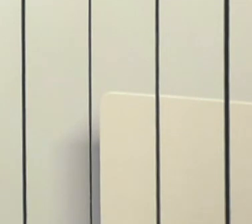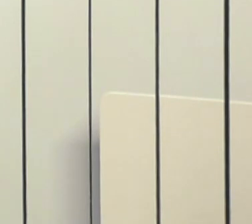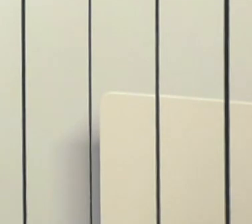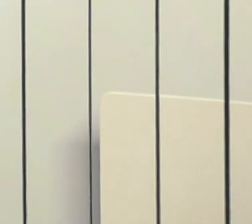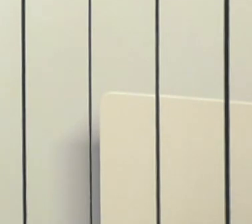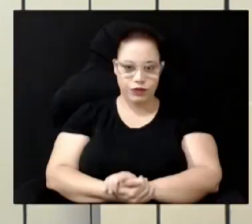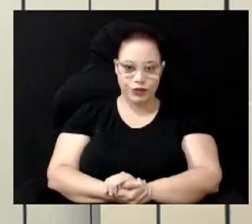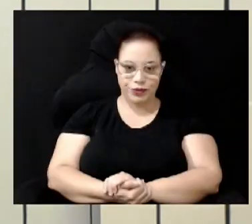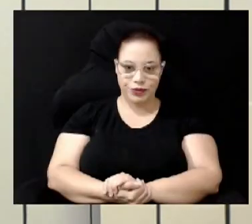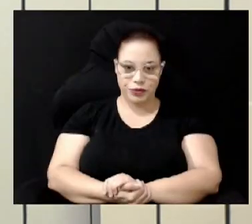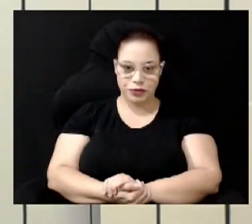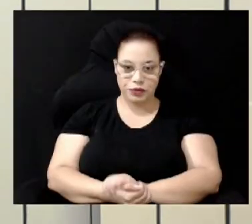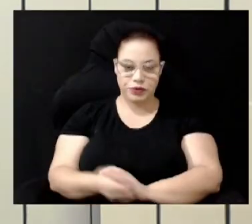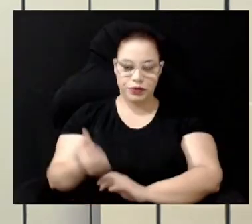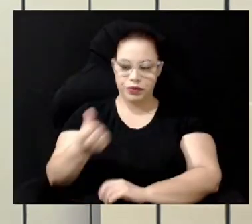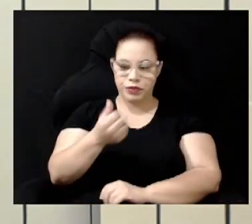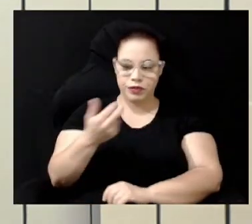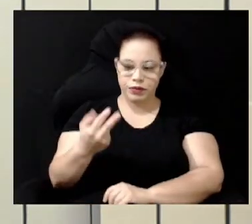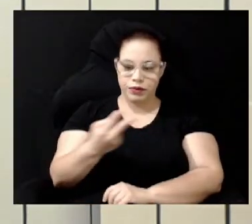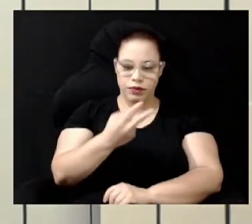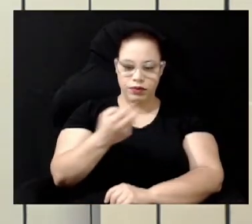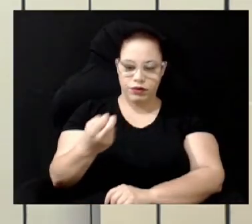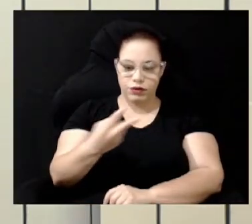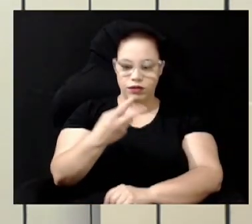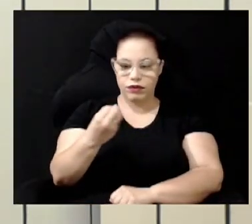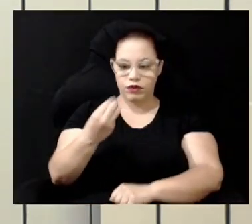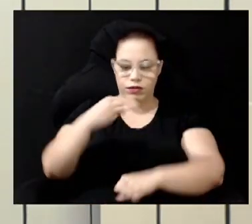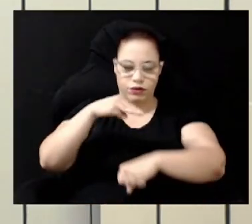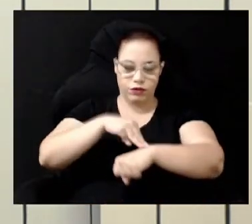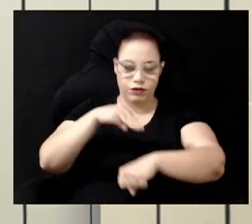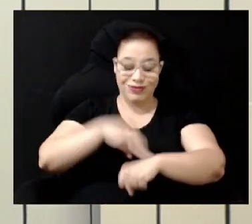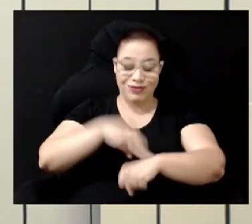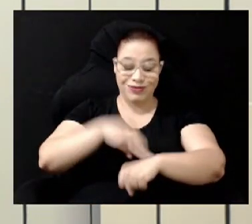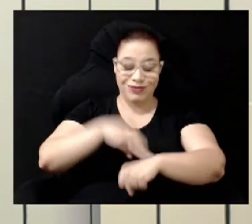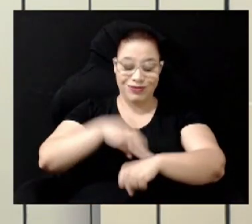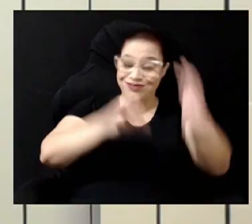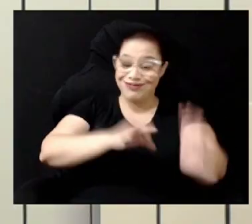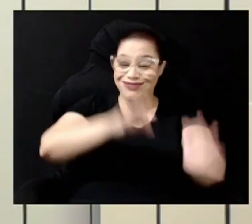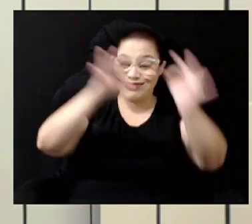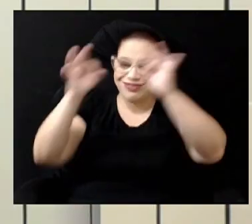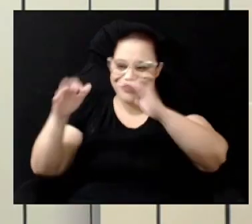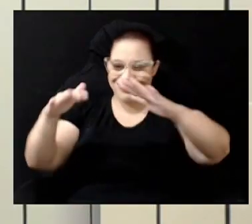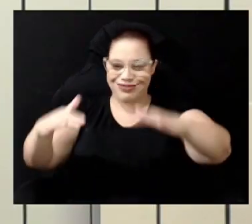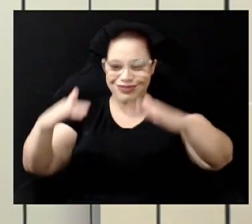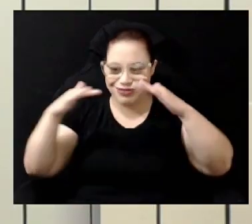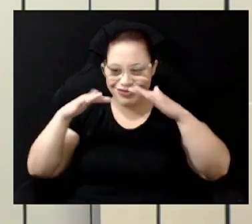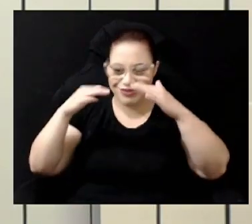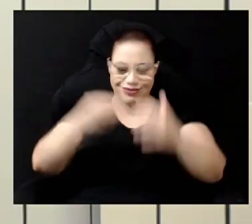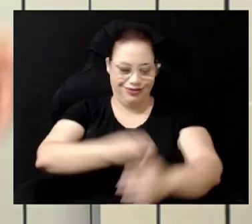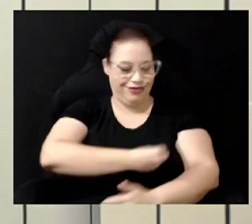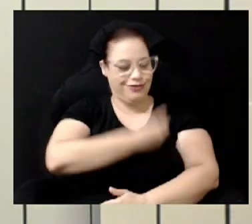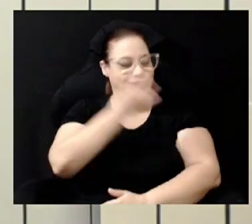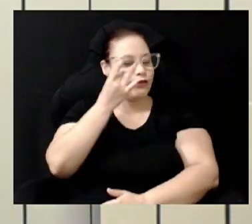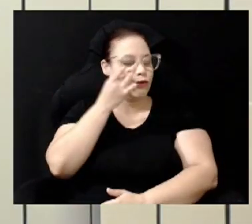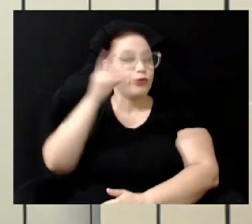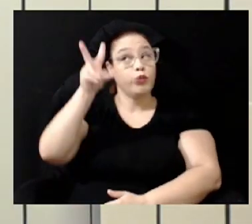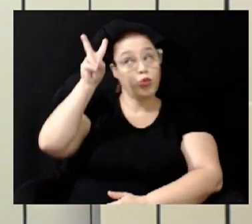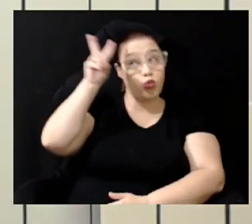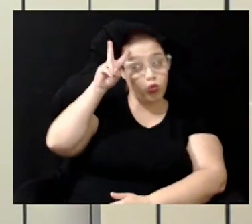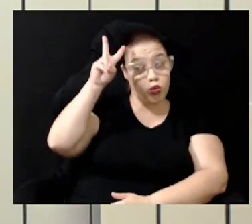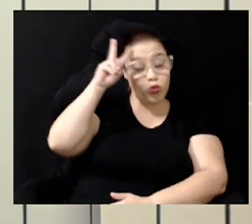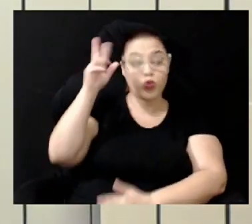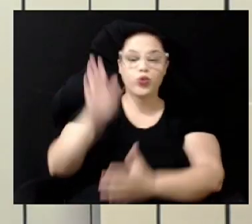Meio dia Mais 20 minutos Muito obrigado pela sua companhia Pela sua audiência Estamos ao vivo nesta segunda-feira E olha